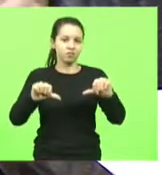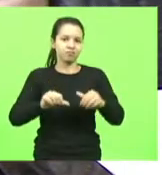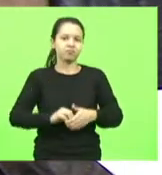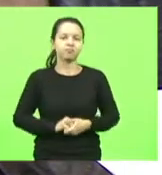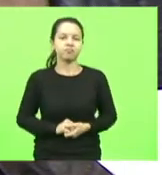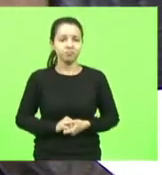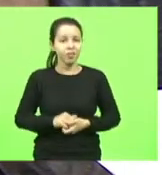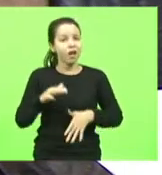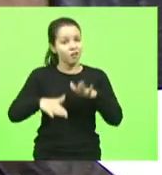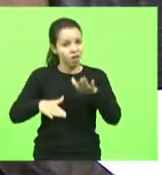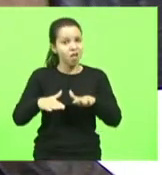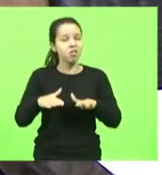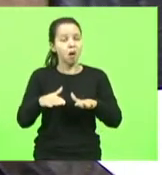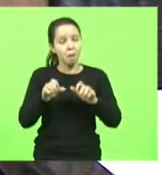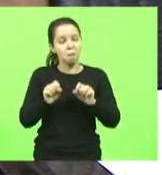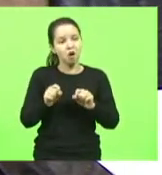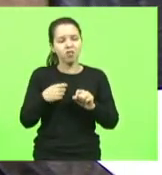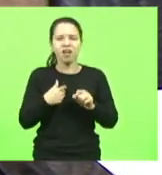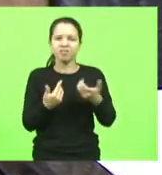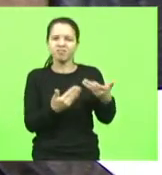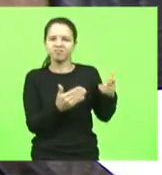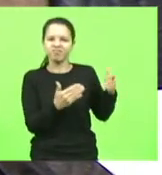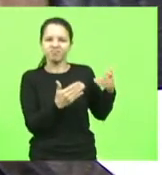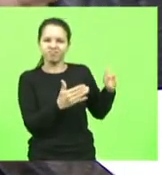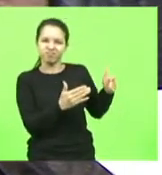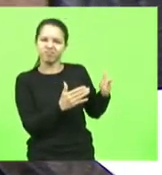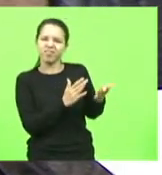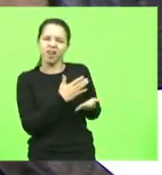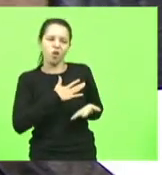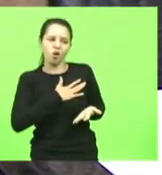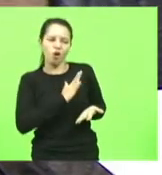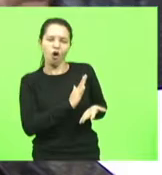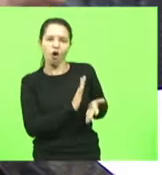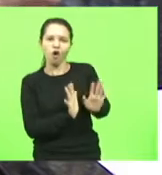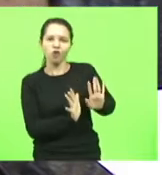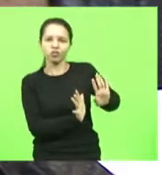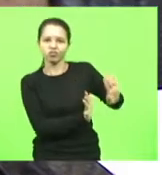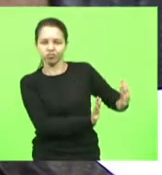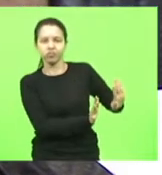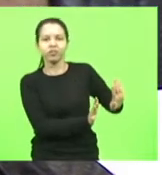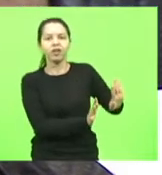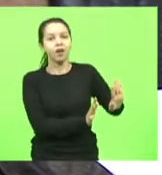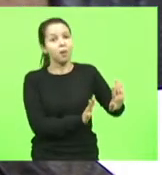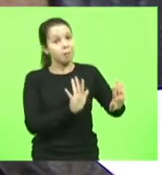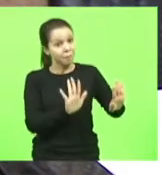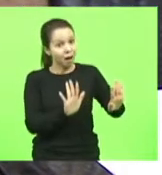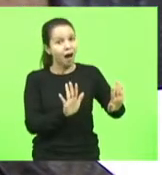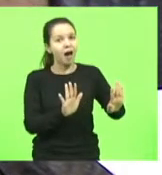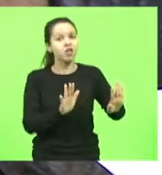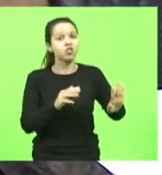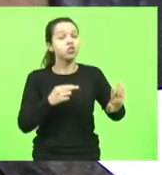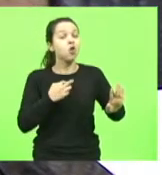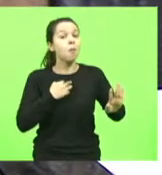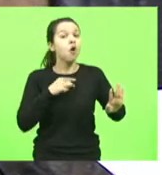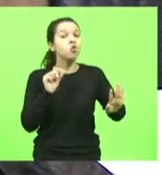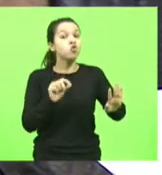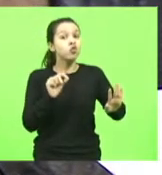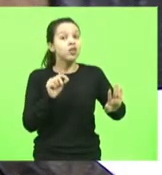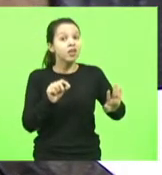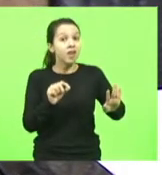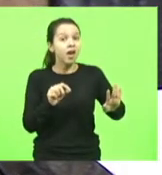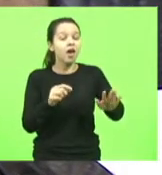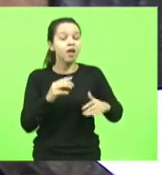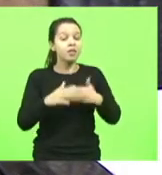ignorar, ignorar aquelas medidas que são desagradáveis, que têm um gosto amargo. O que não dá para fazer é ignorar as